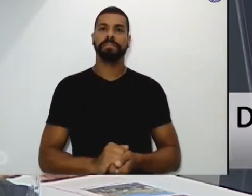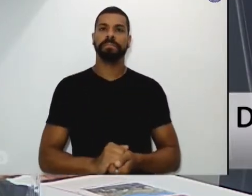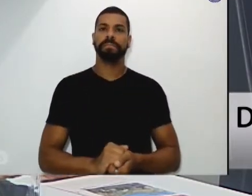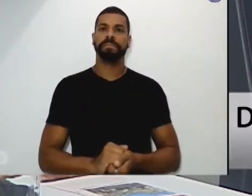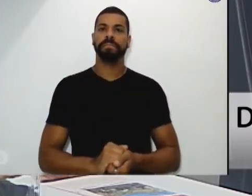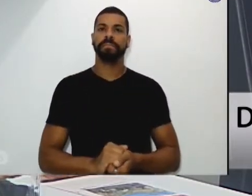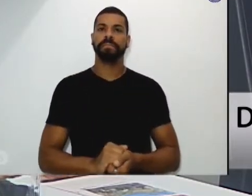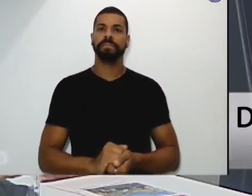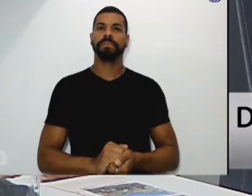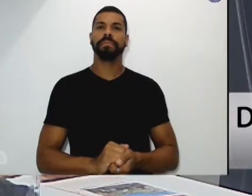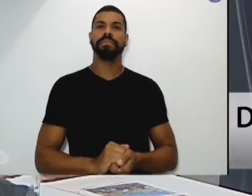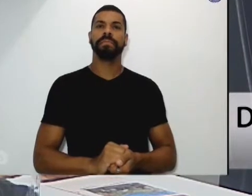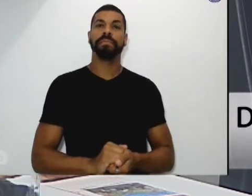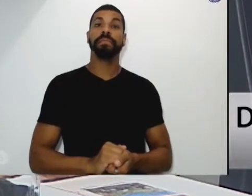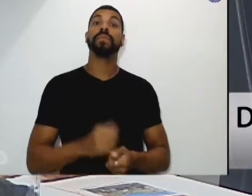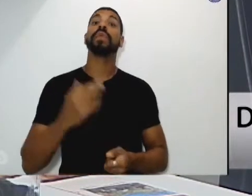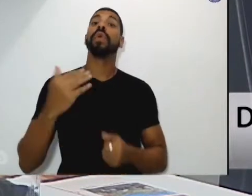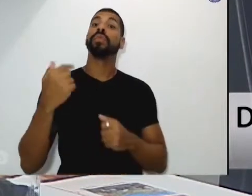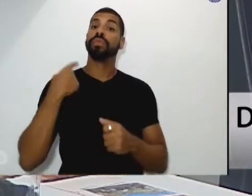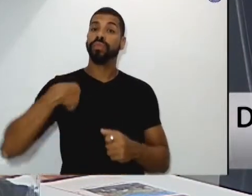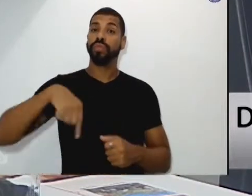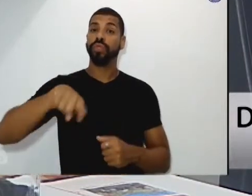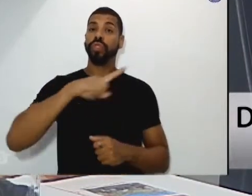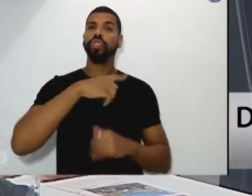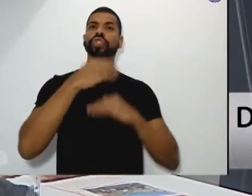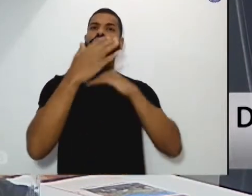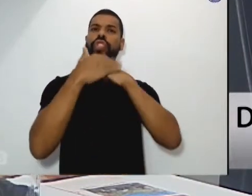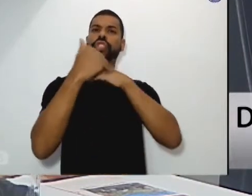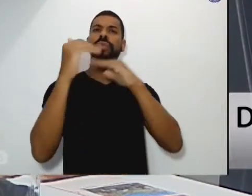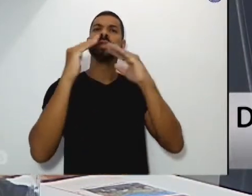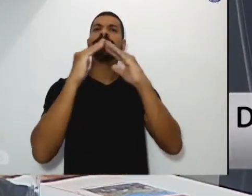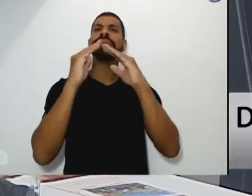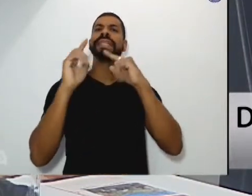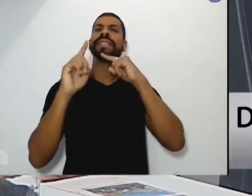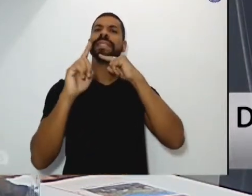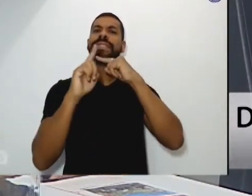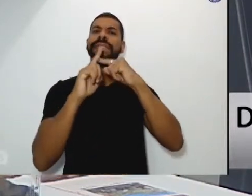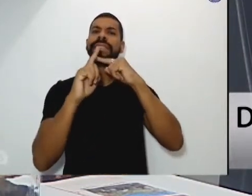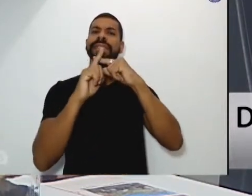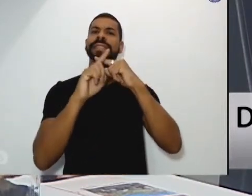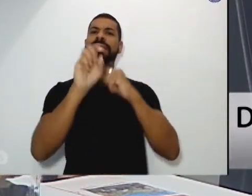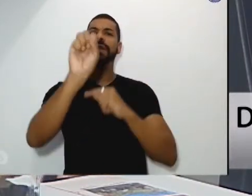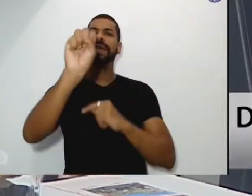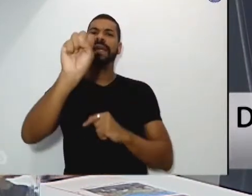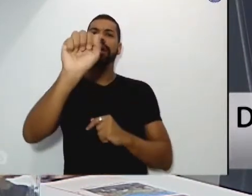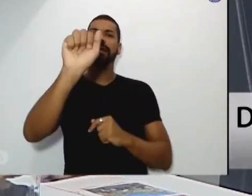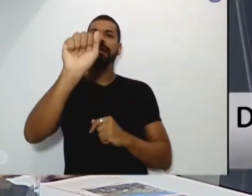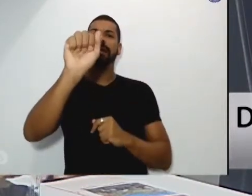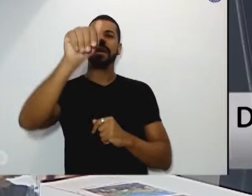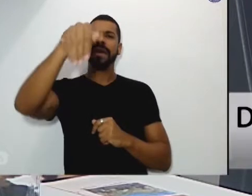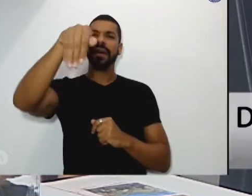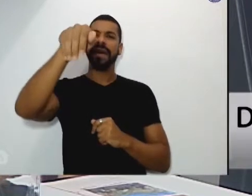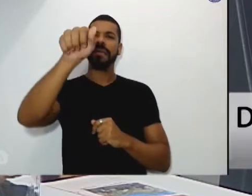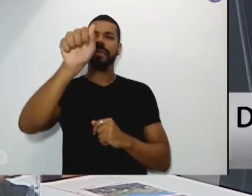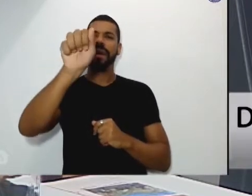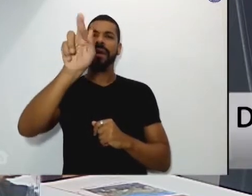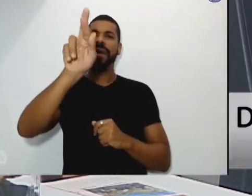Somos chamados a ser uma igreja samaritana. Por isso,